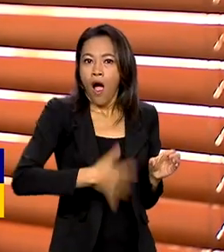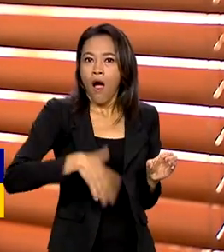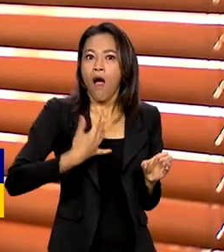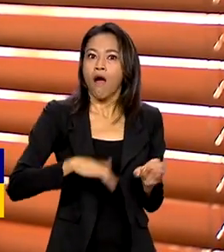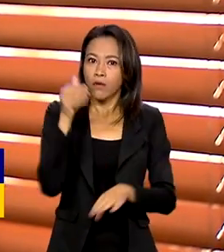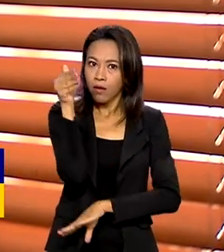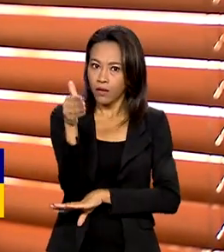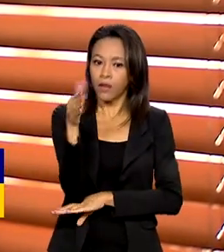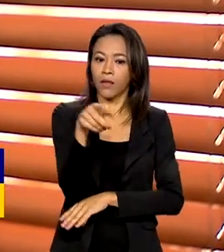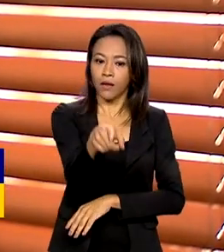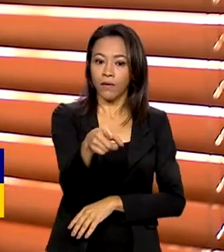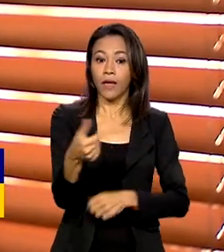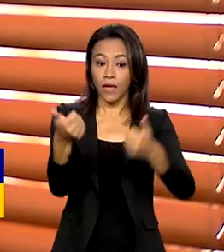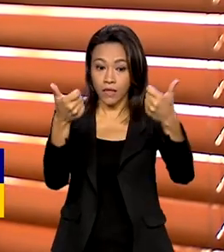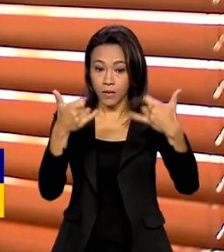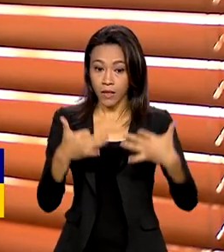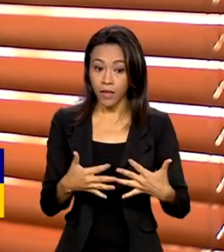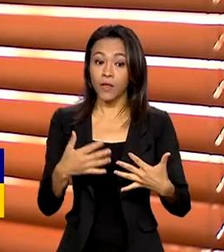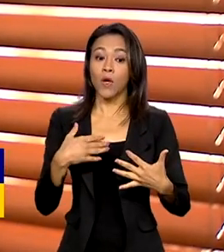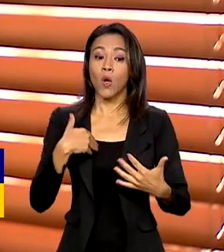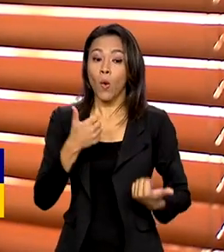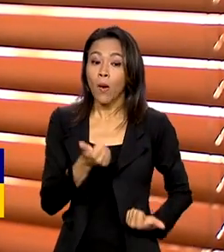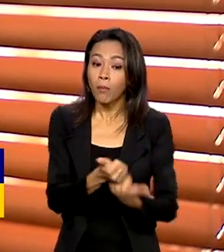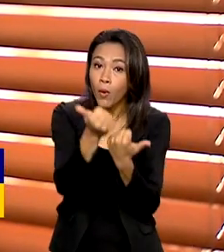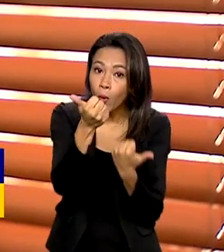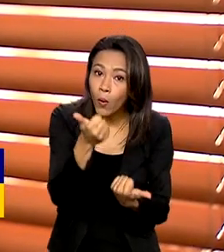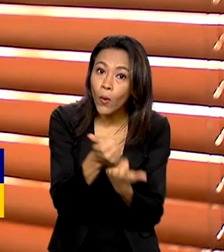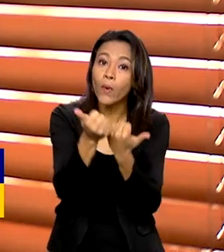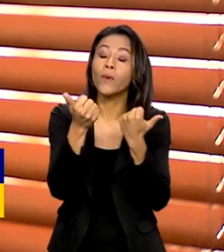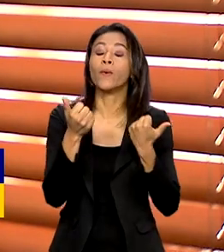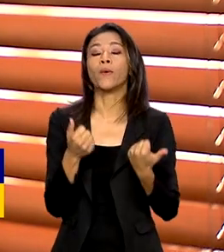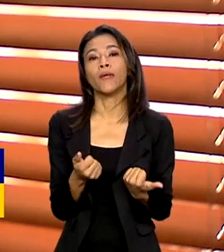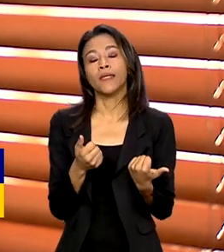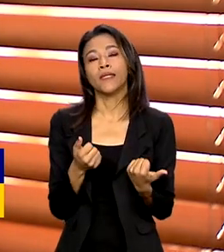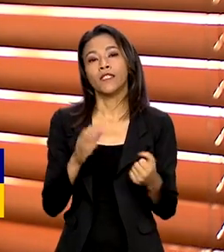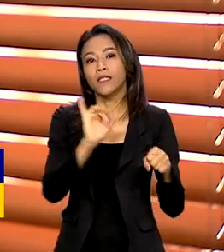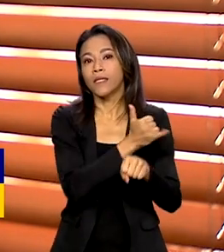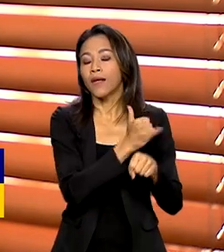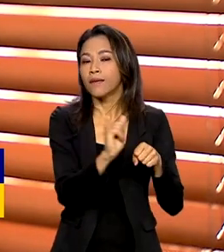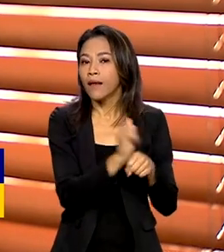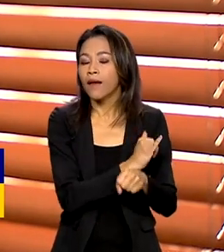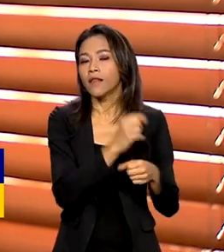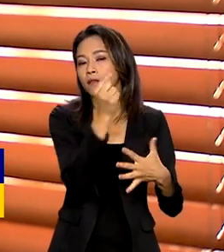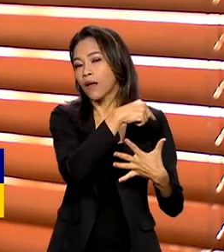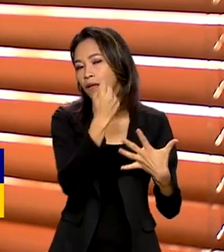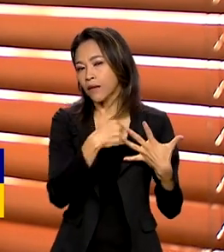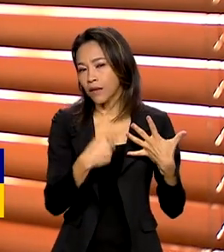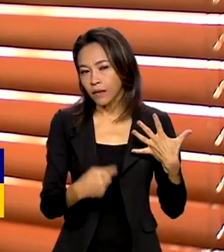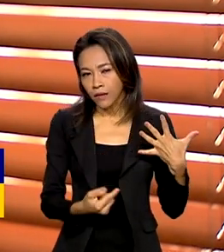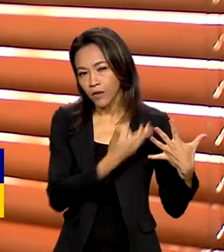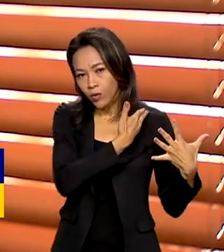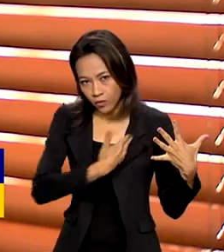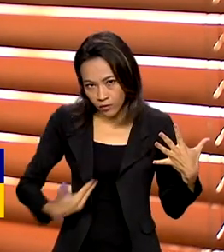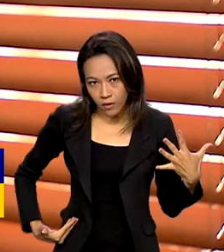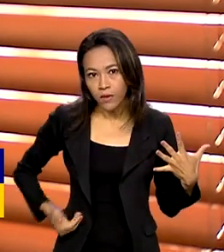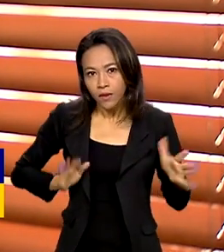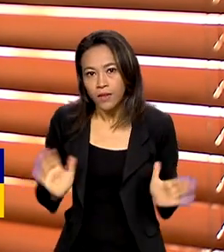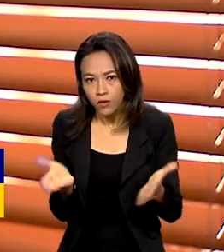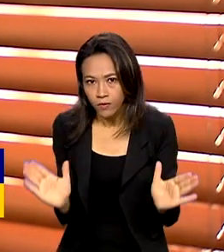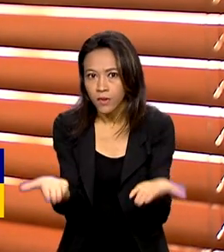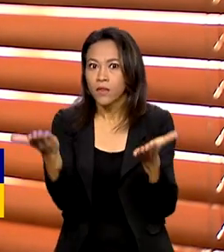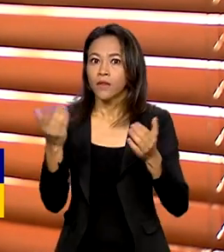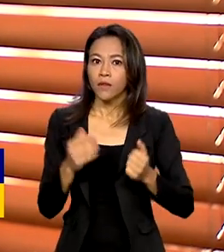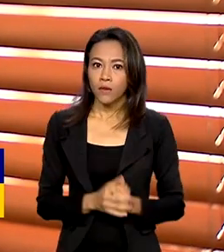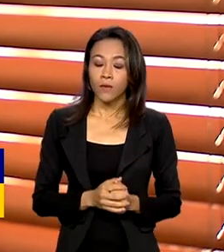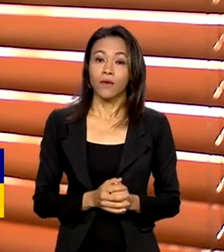apoio das ações públicas, de incentivo, porque só assim o